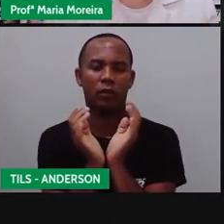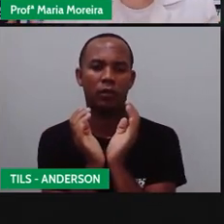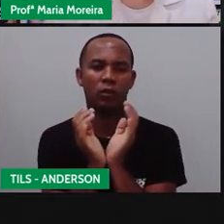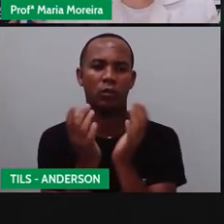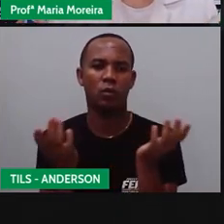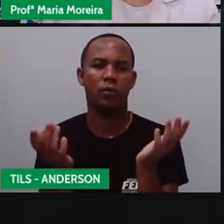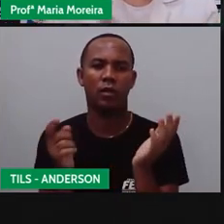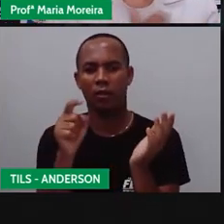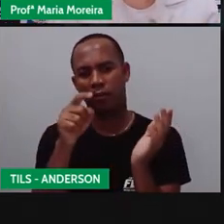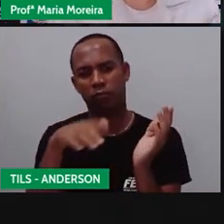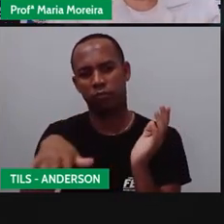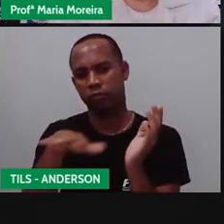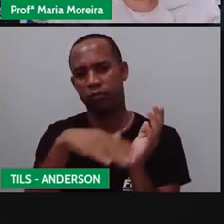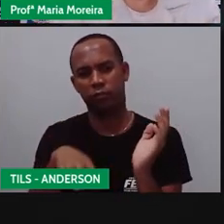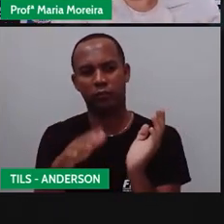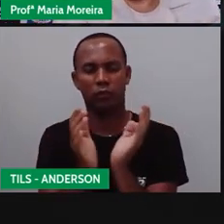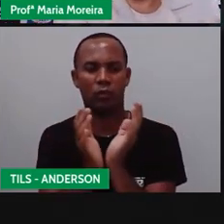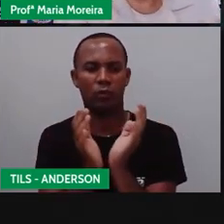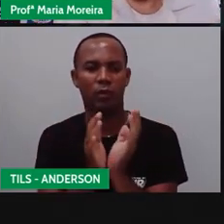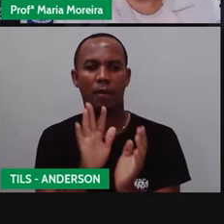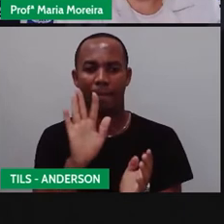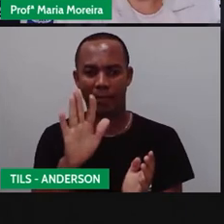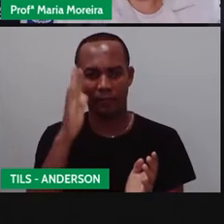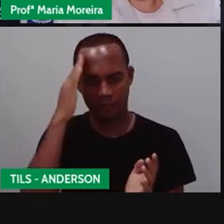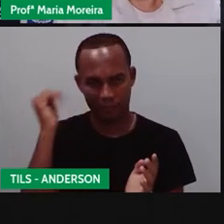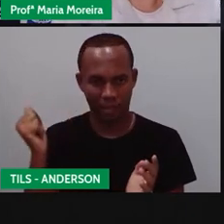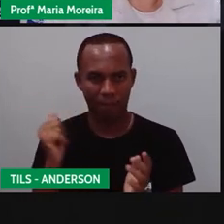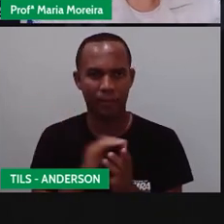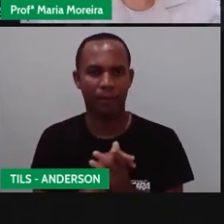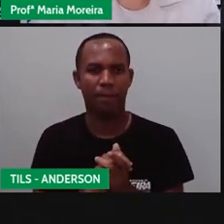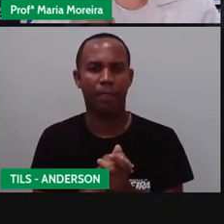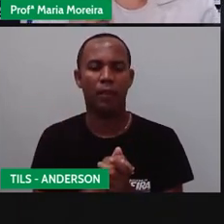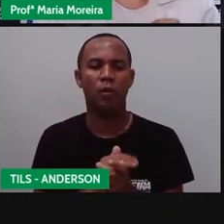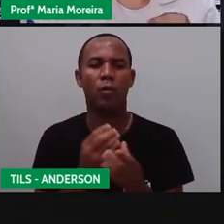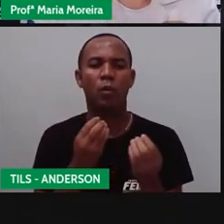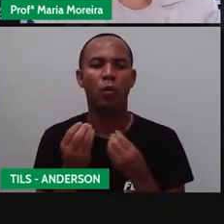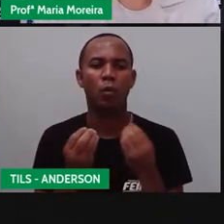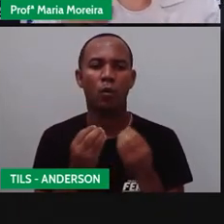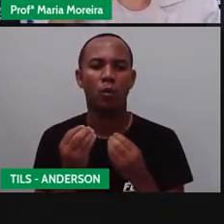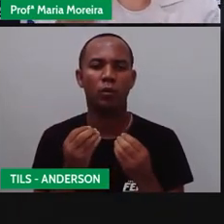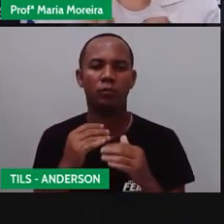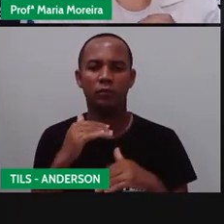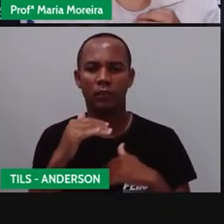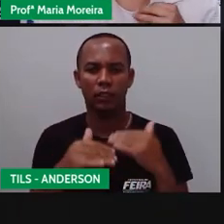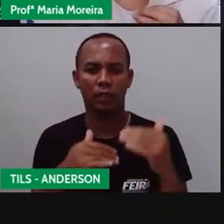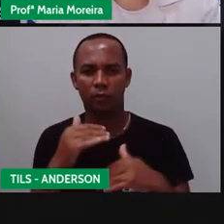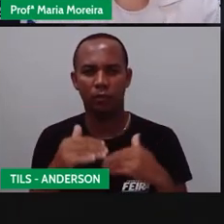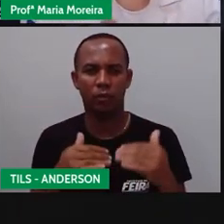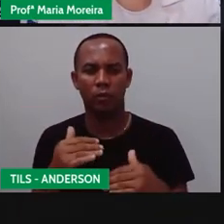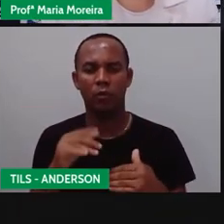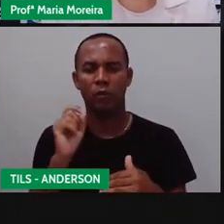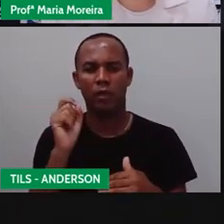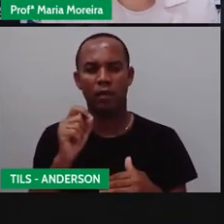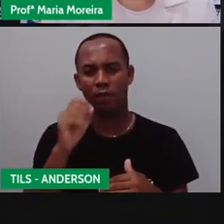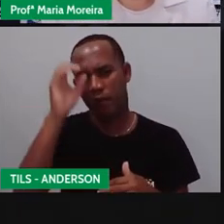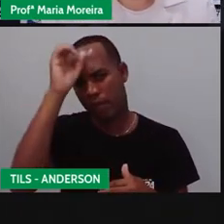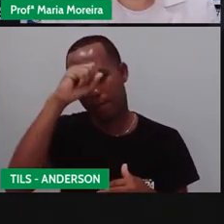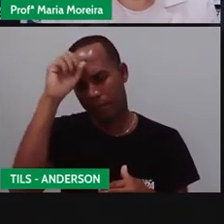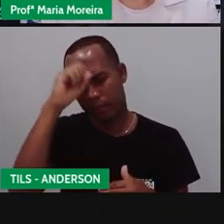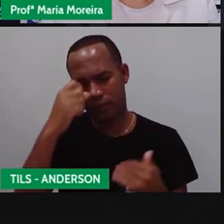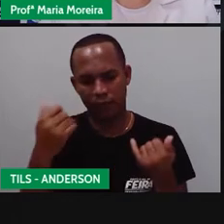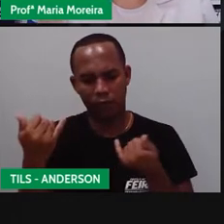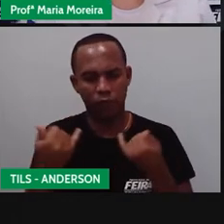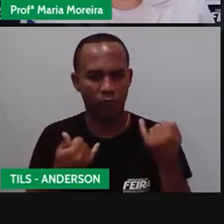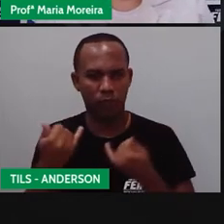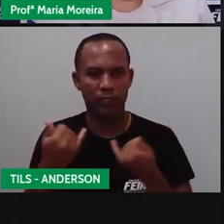a caixa d'água. Mas a gente agora já sabe. Então, com o passar do tempo, você vai o quê? Adquirindo essas informações.